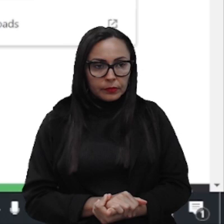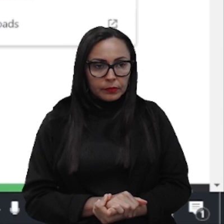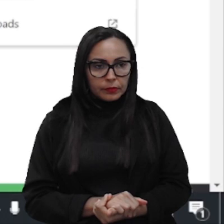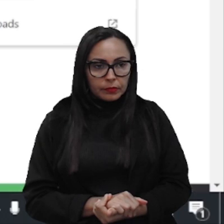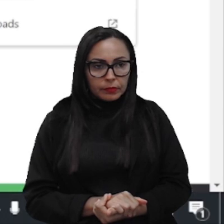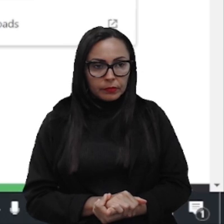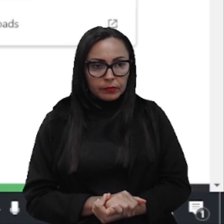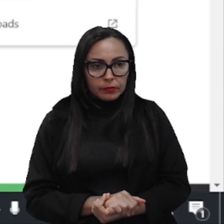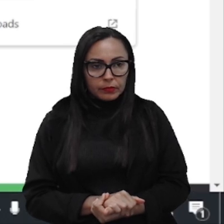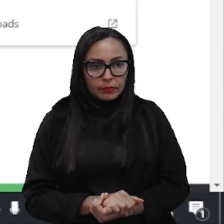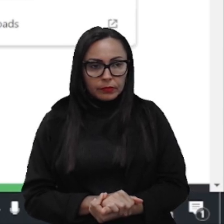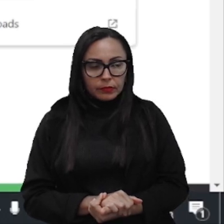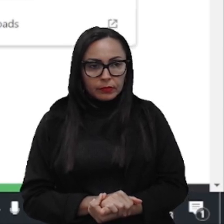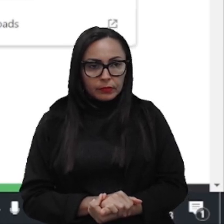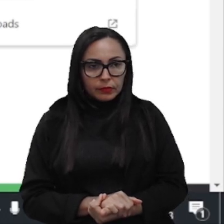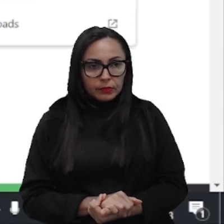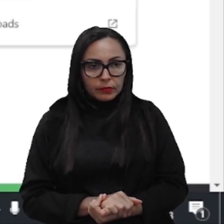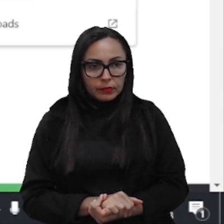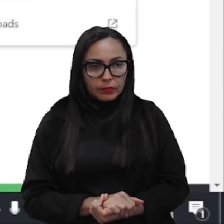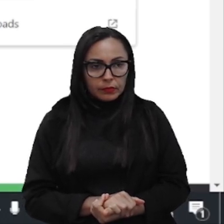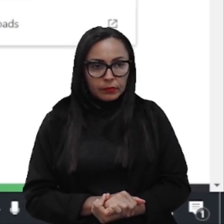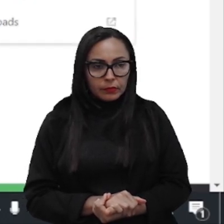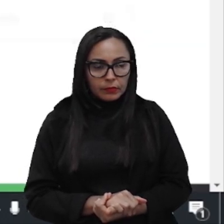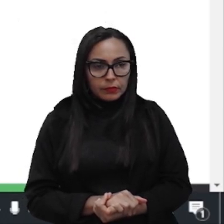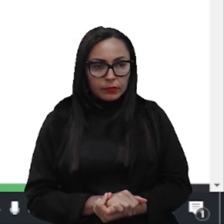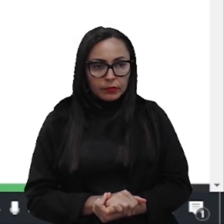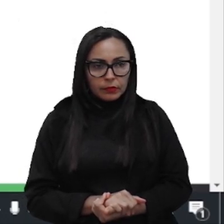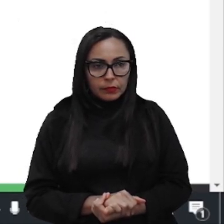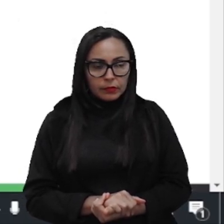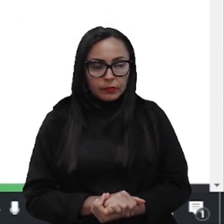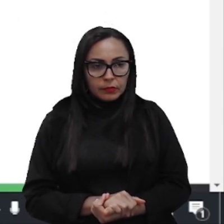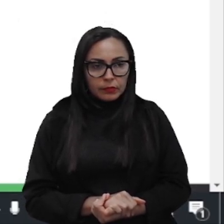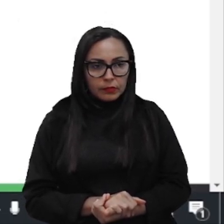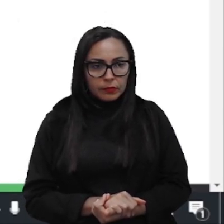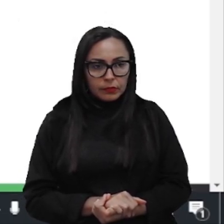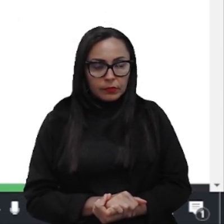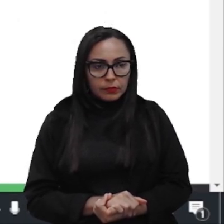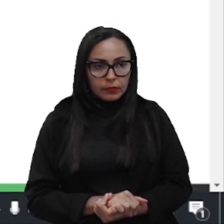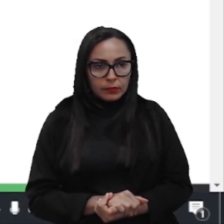Tá, arrumando aqui, vou fazer um download, vou fazer uma instalação